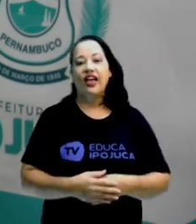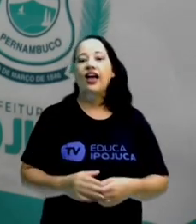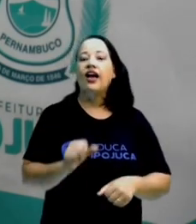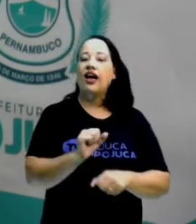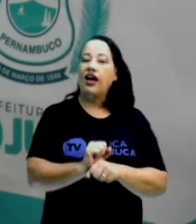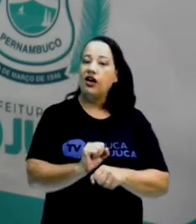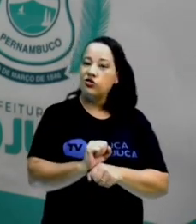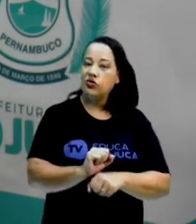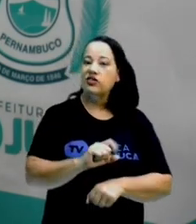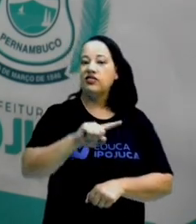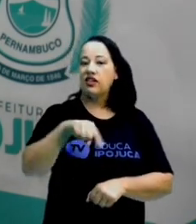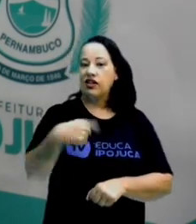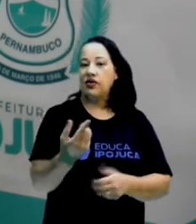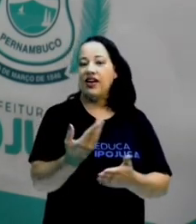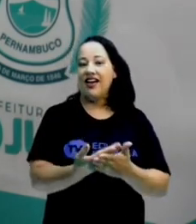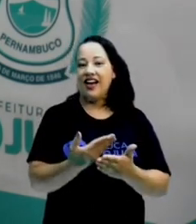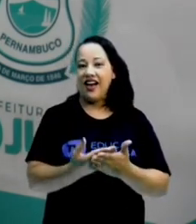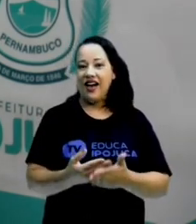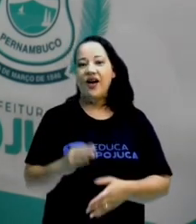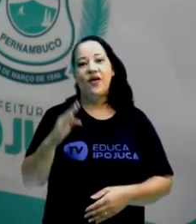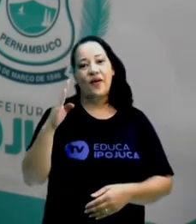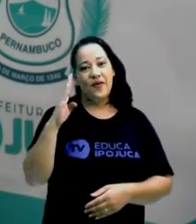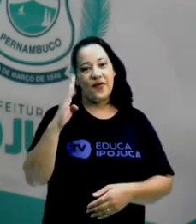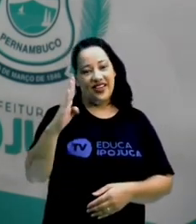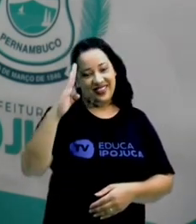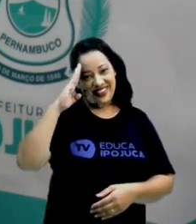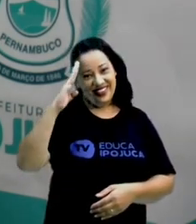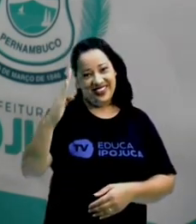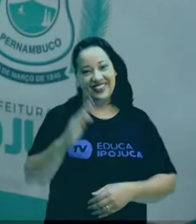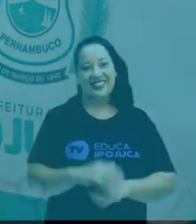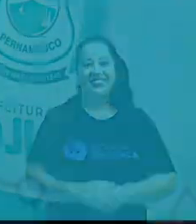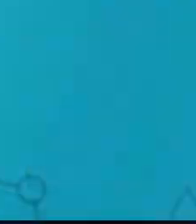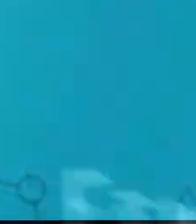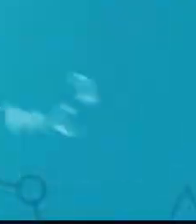vocês na nossa próxima aula. Beleza? Valeu!